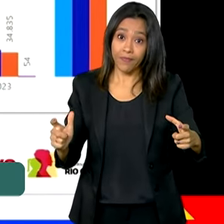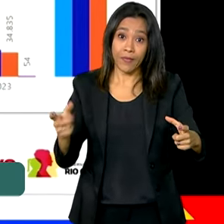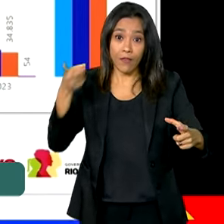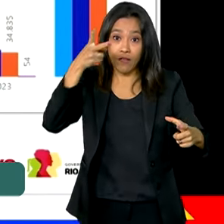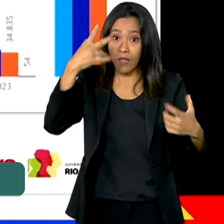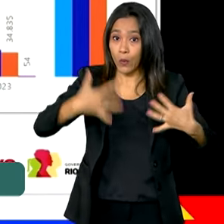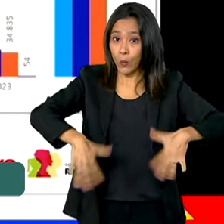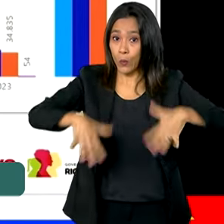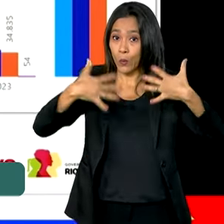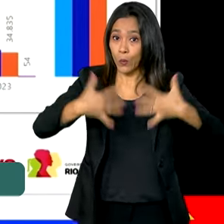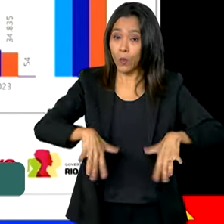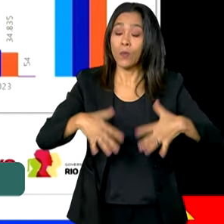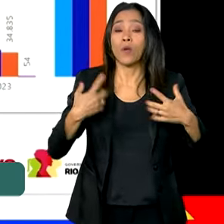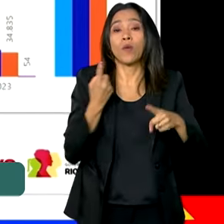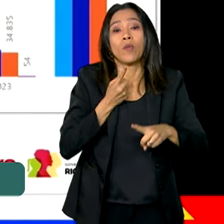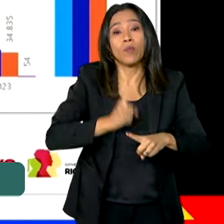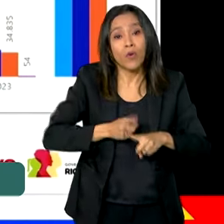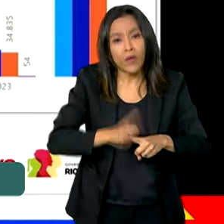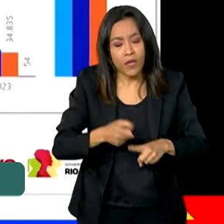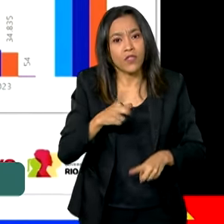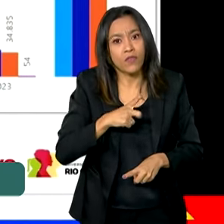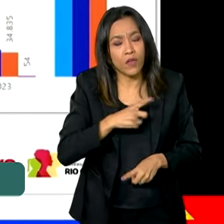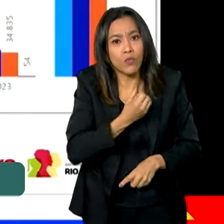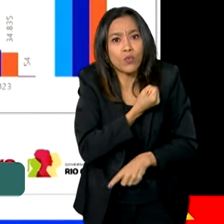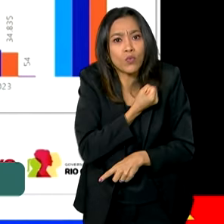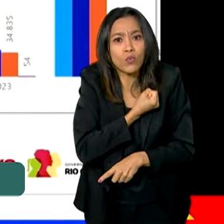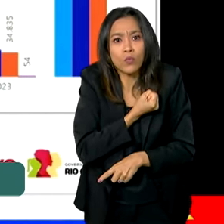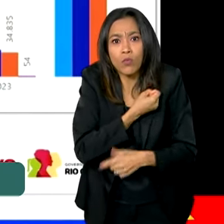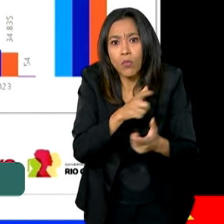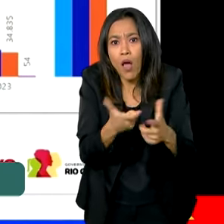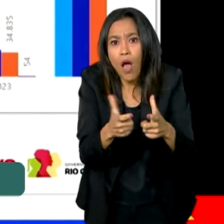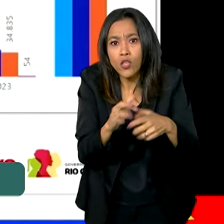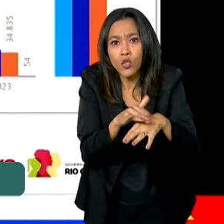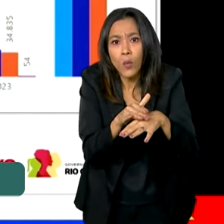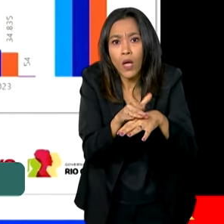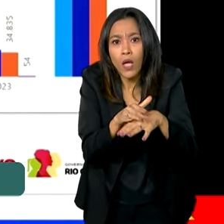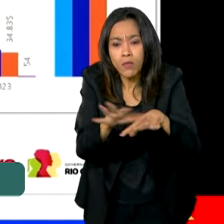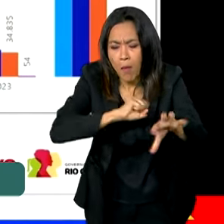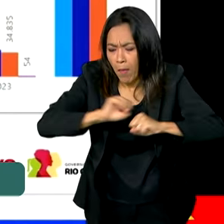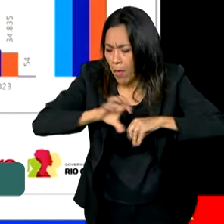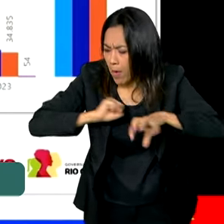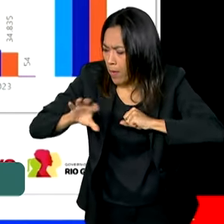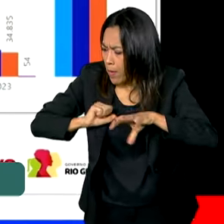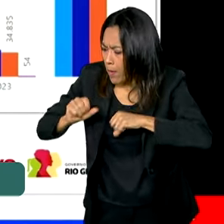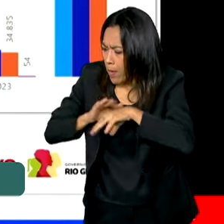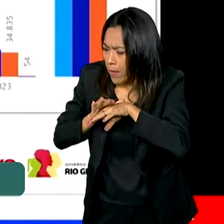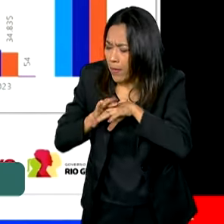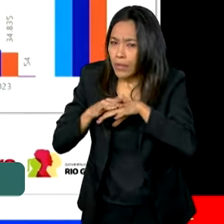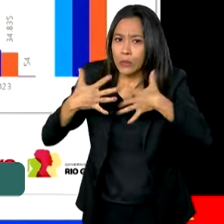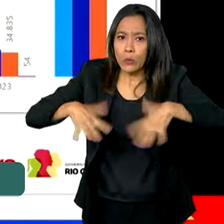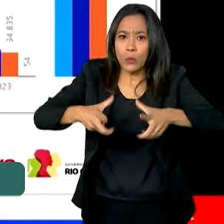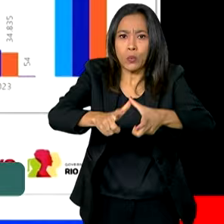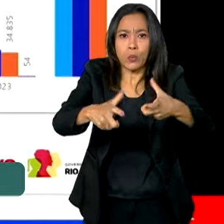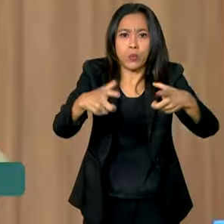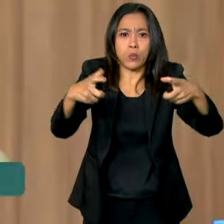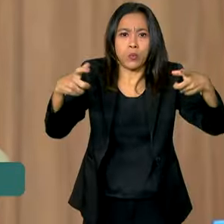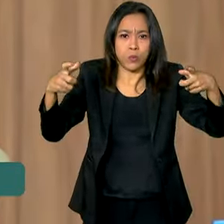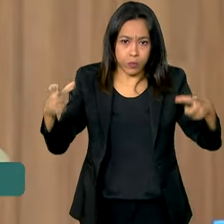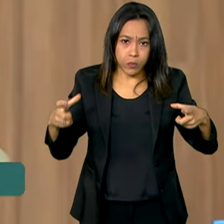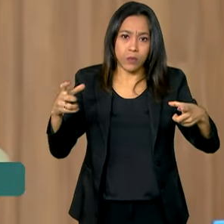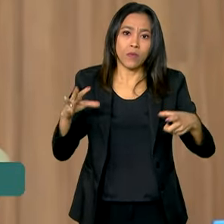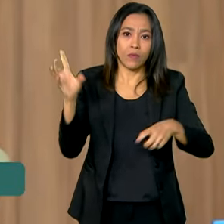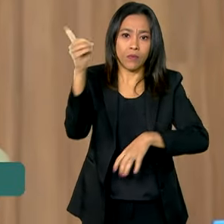histórica, onde a gente teve, então, um número expressivo de casos notificados, de casos confirmados e autóctones também.